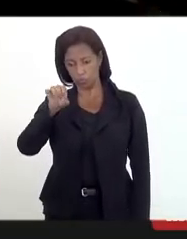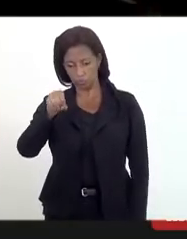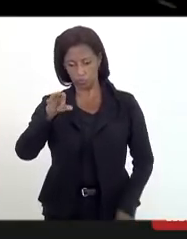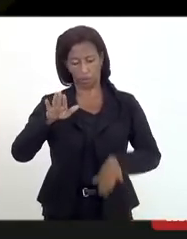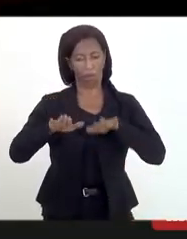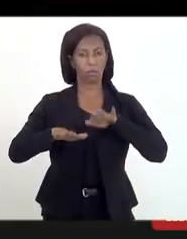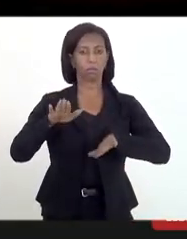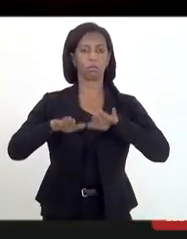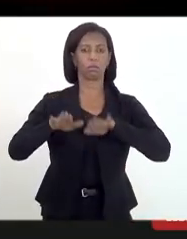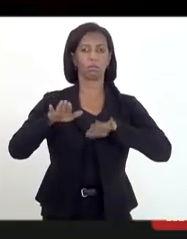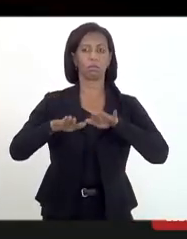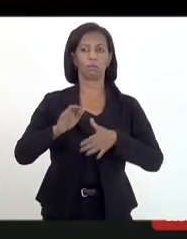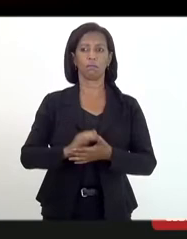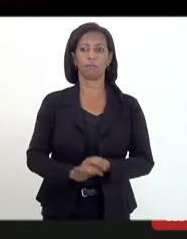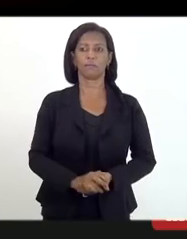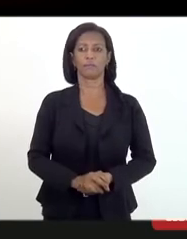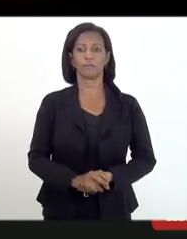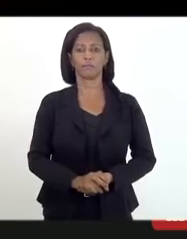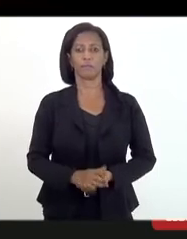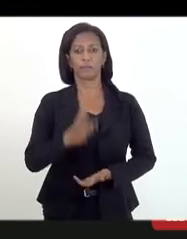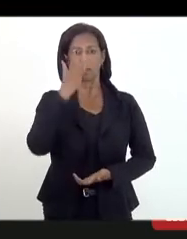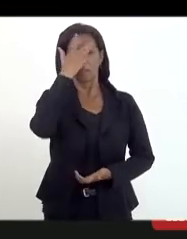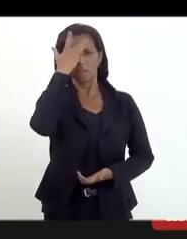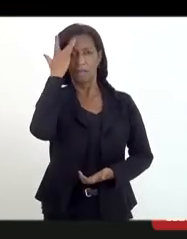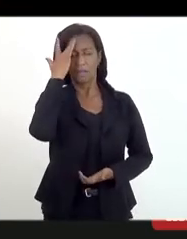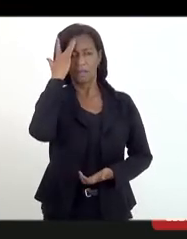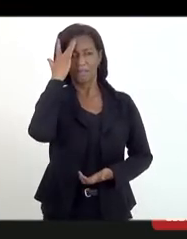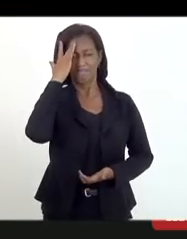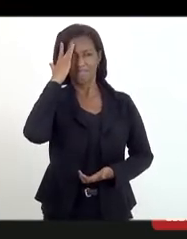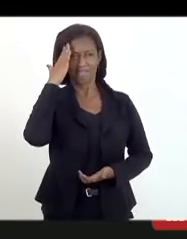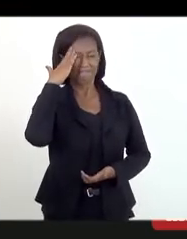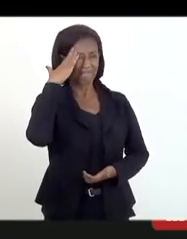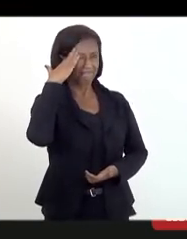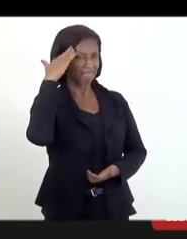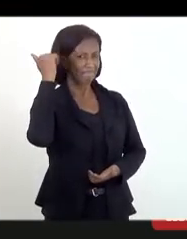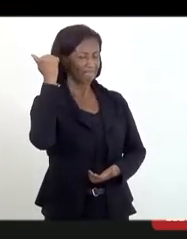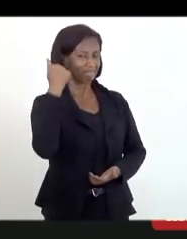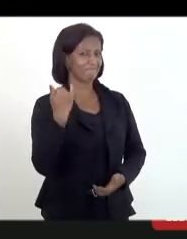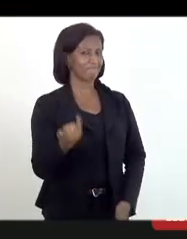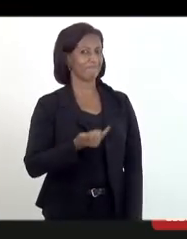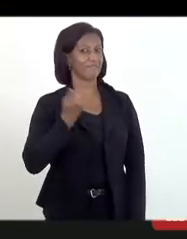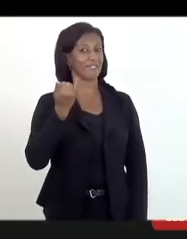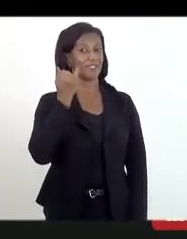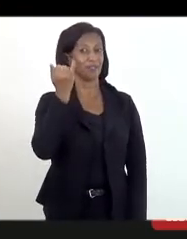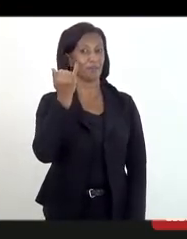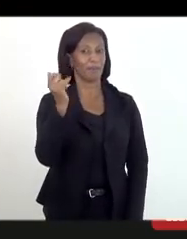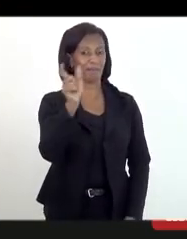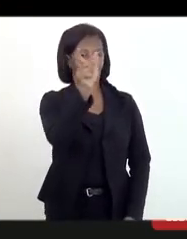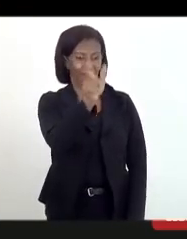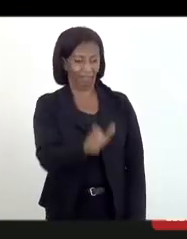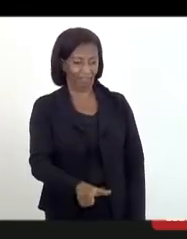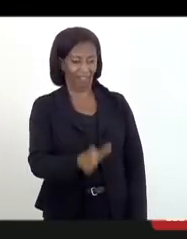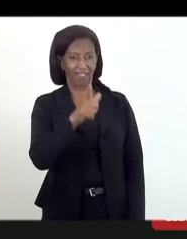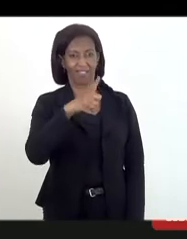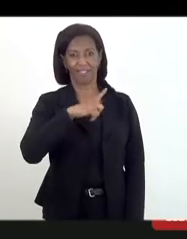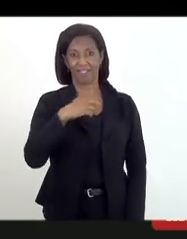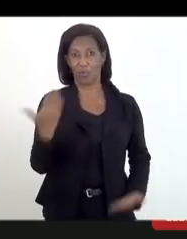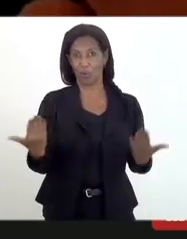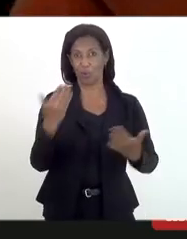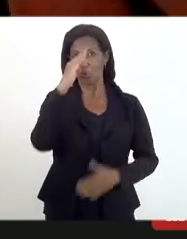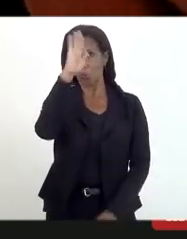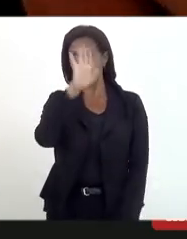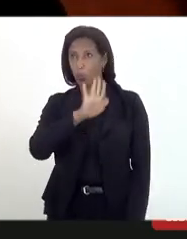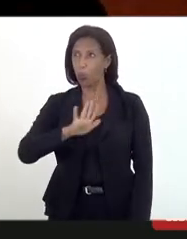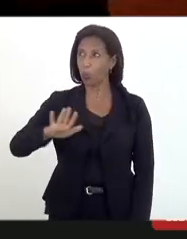a personalidade mais importante que se possa, que exista hoje no Brasil em